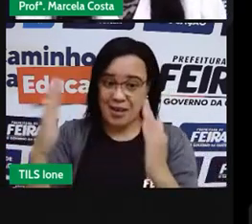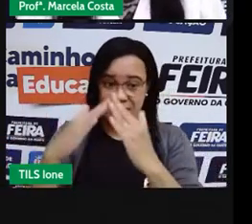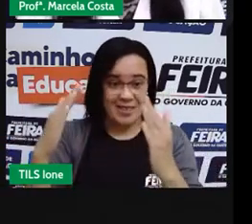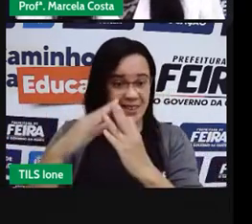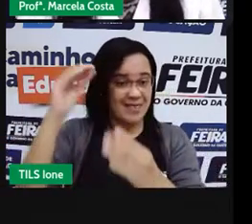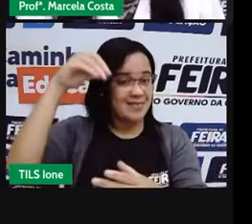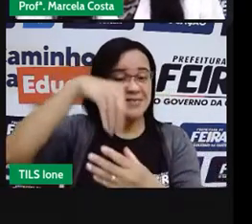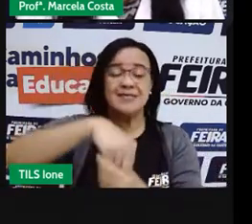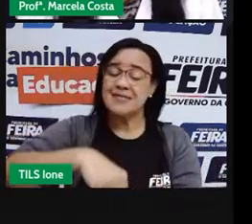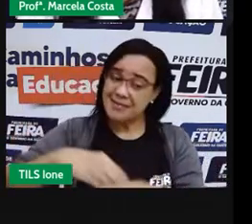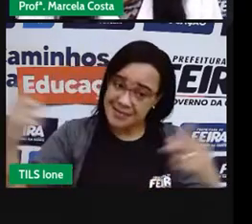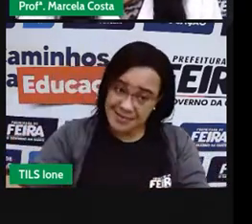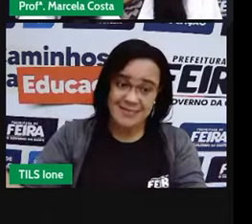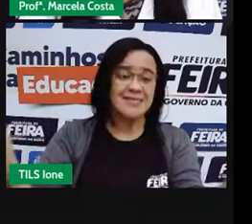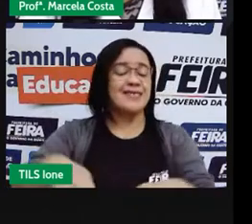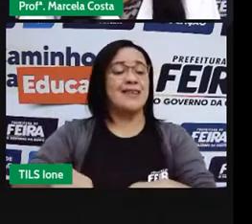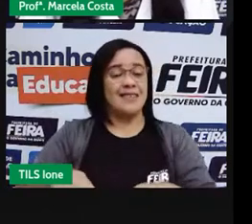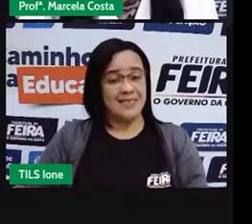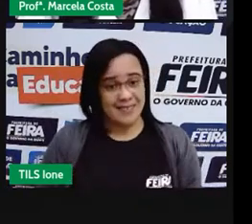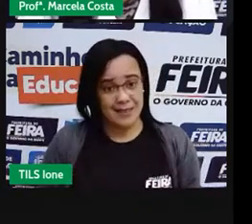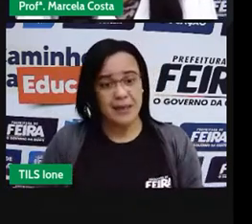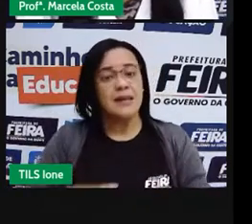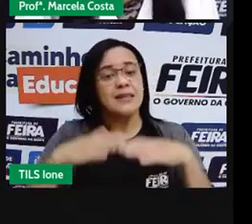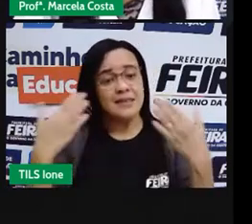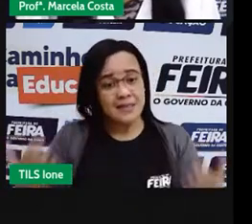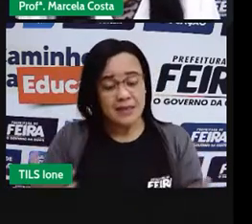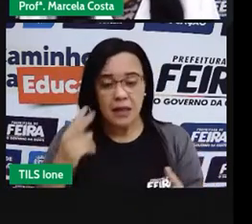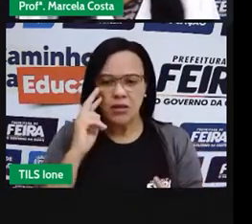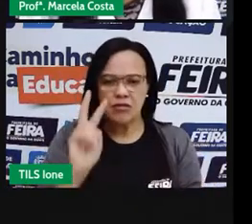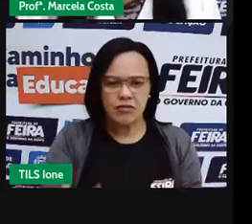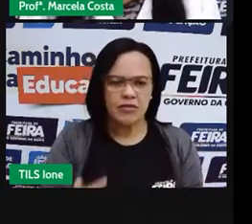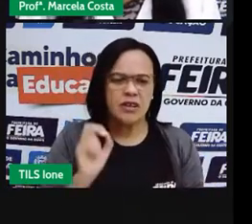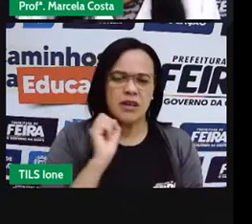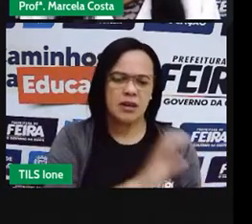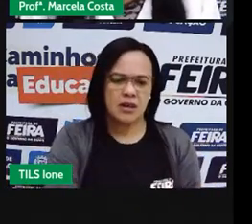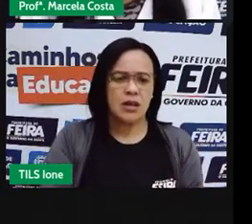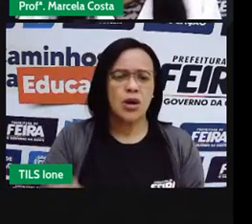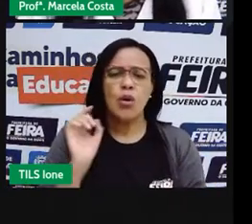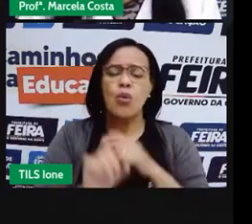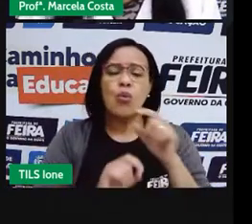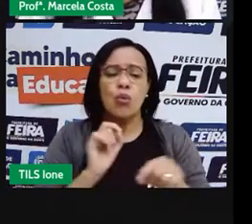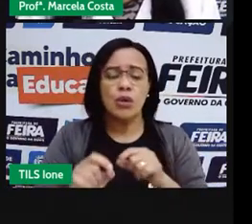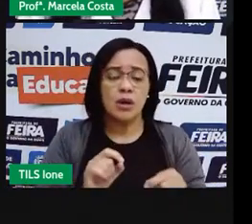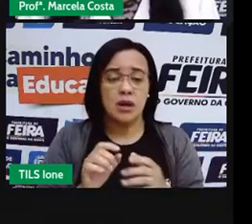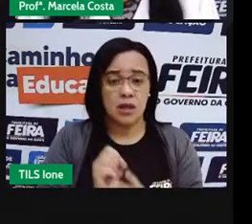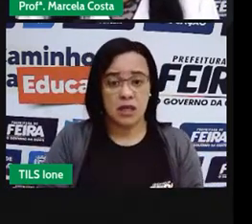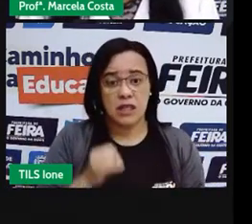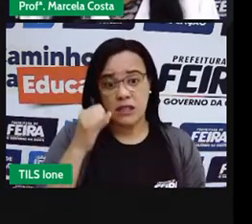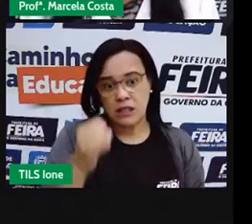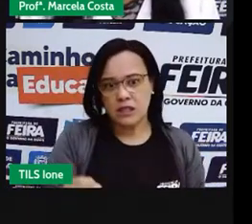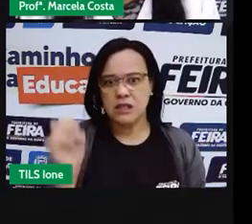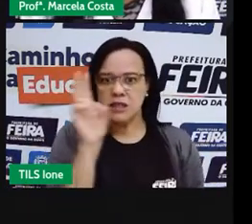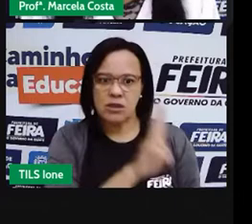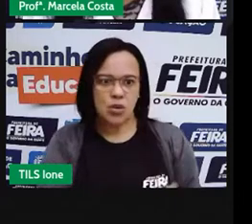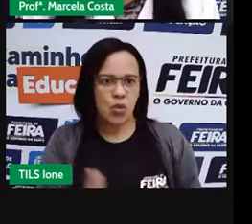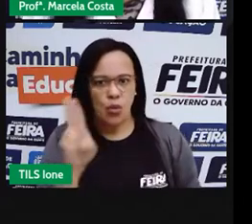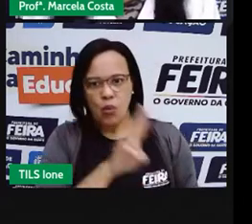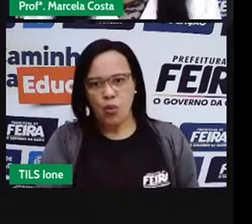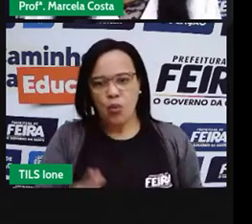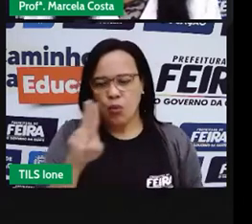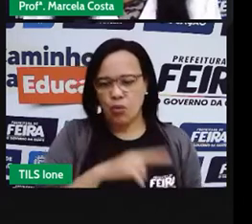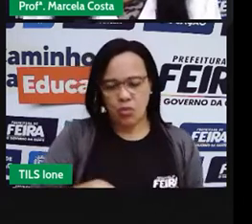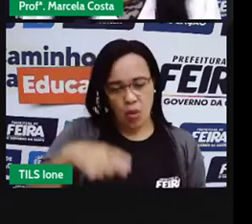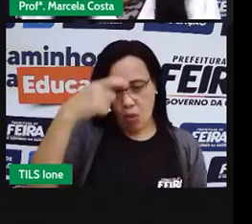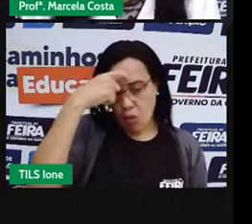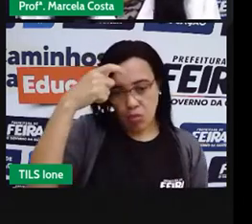A gente vai ver, que quando a gente consuma exageradamente, a gente produz uma